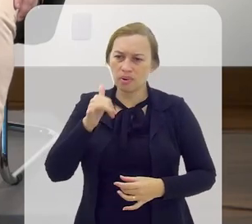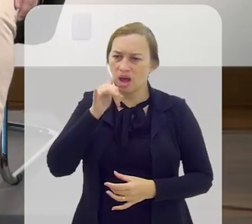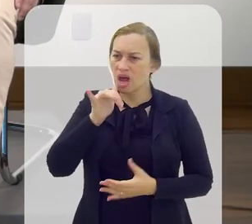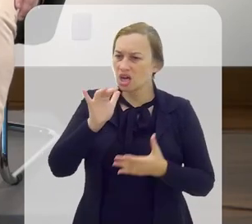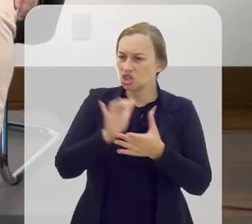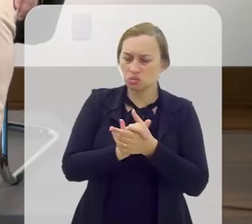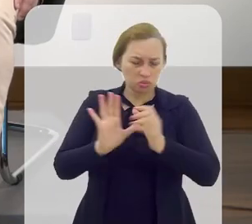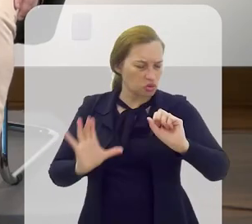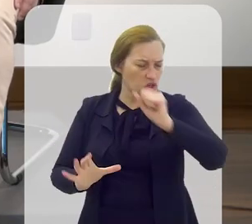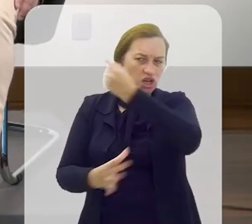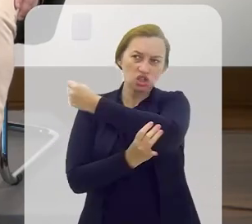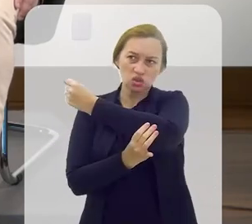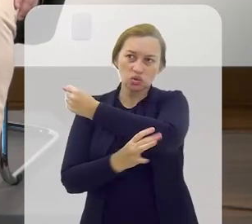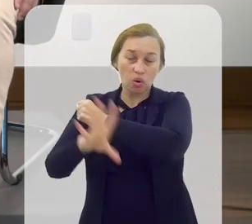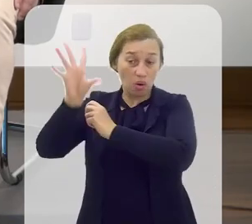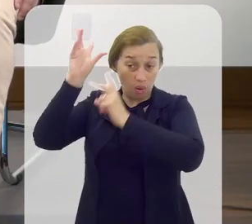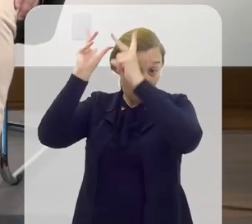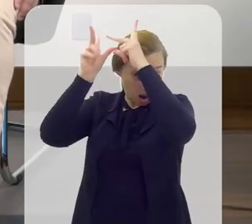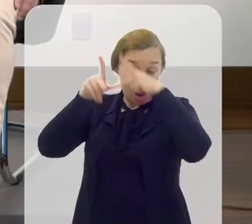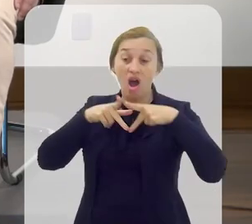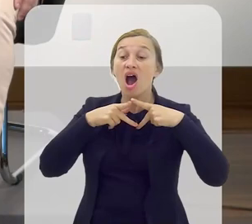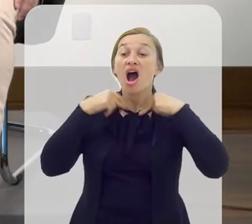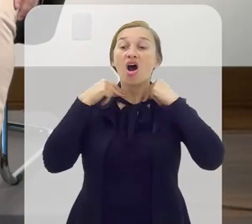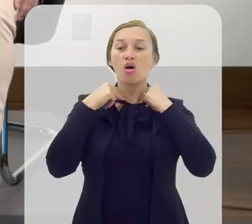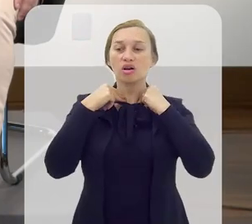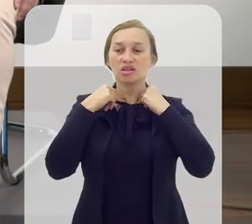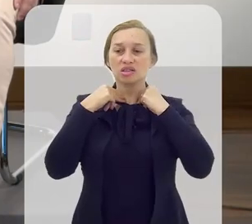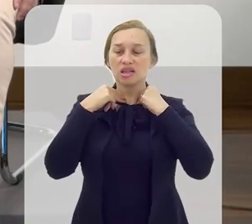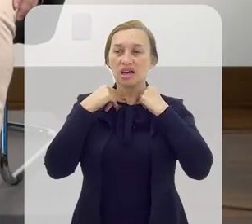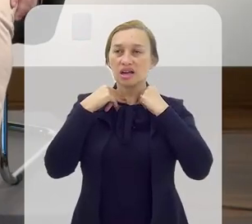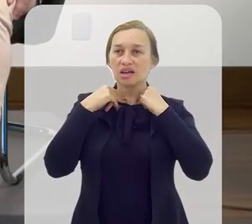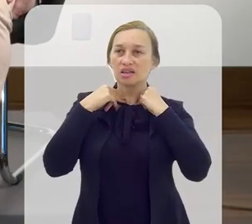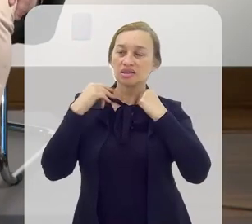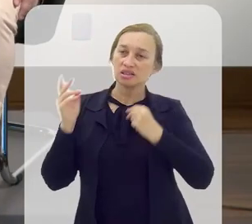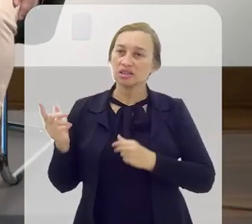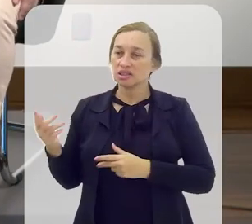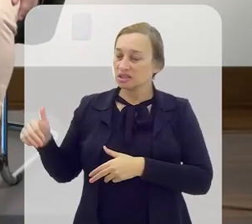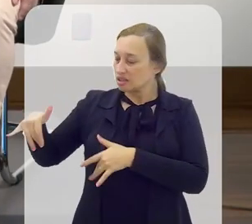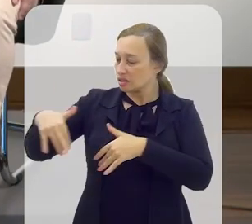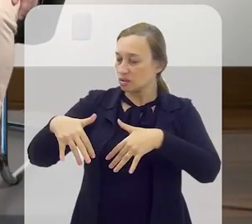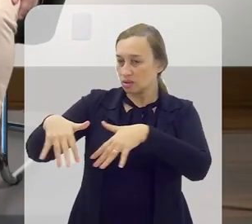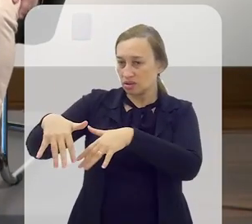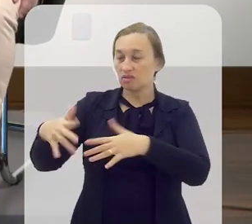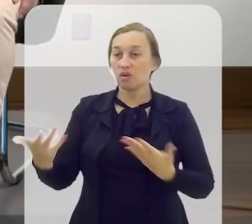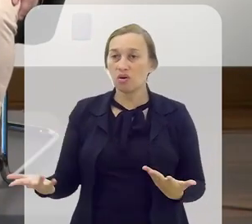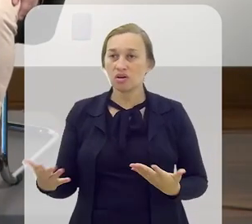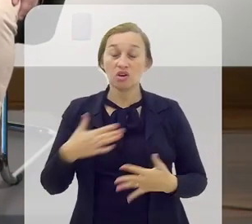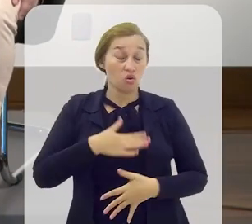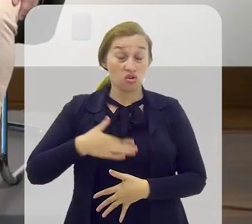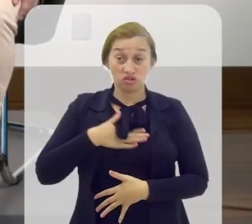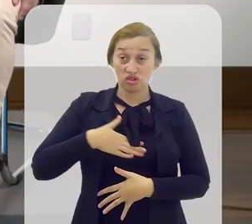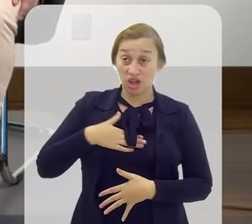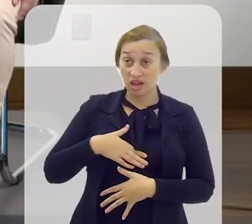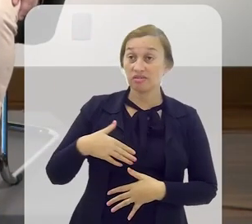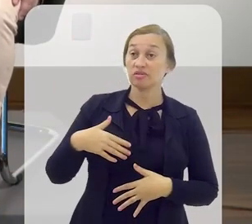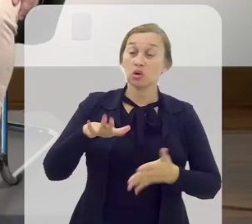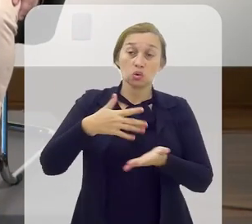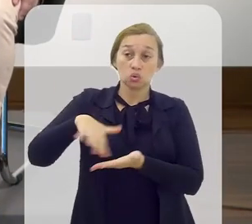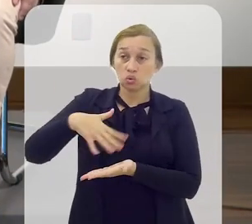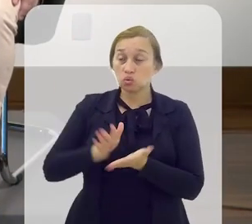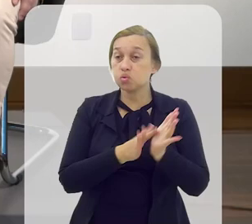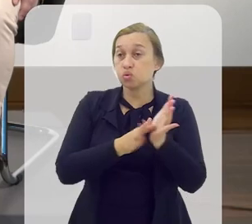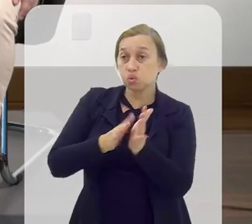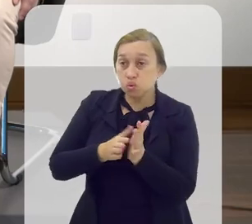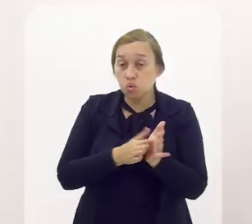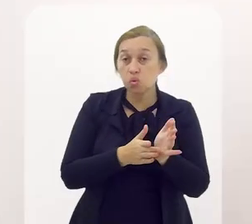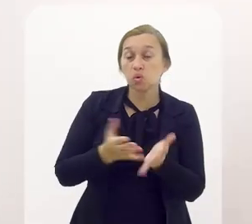esposa de Exu. Ela veio ali... Ela super bem, colocou a rosa dela no pescoço e foi. E veio. Gostei muito daquilo, gostei do